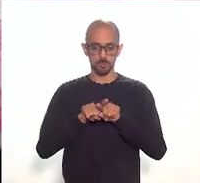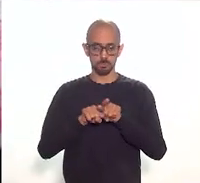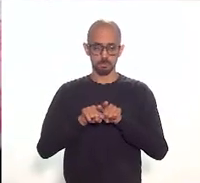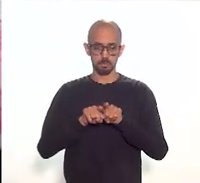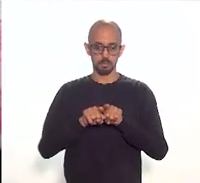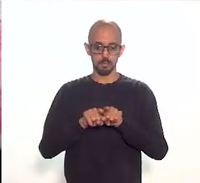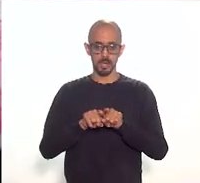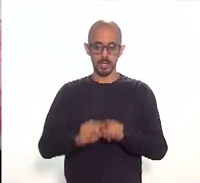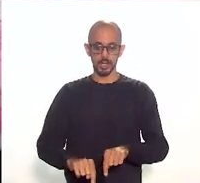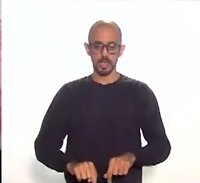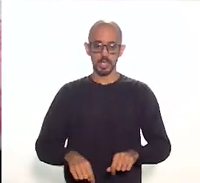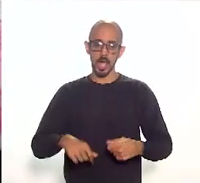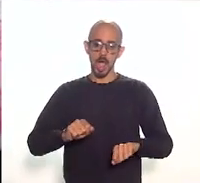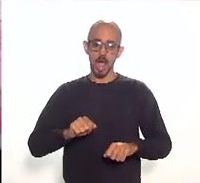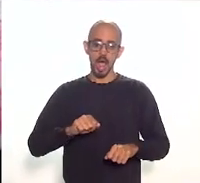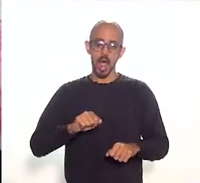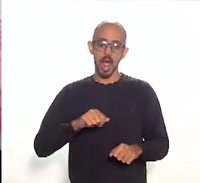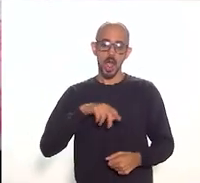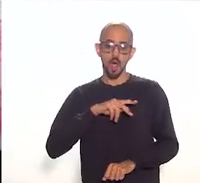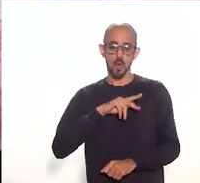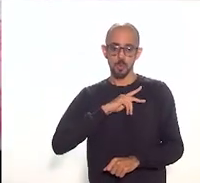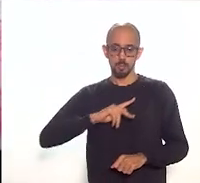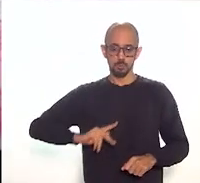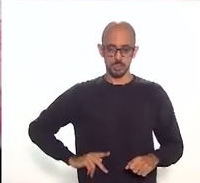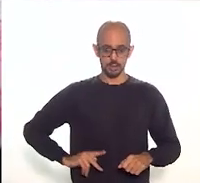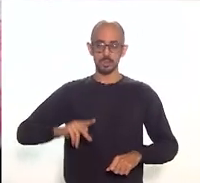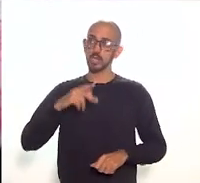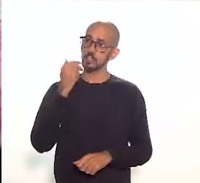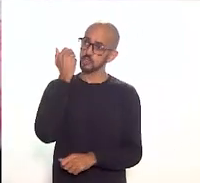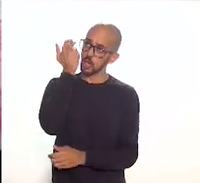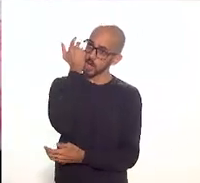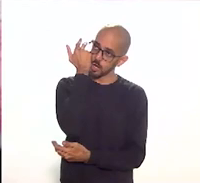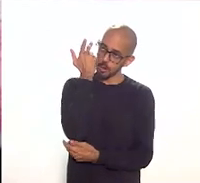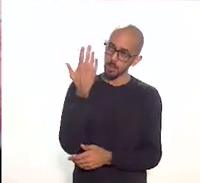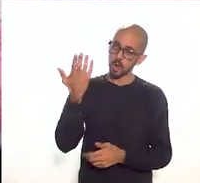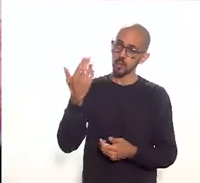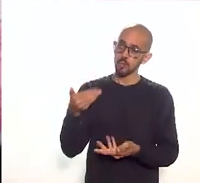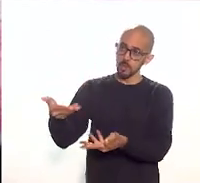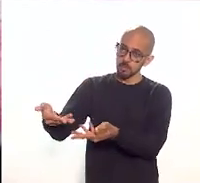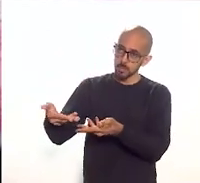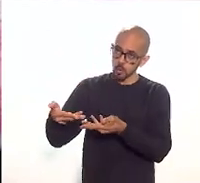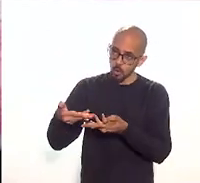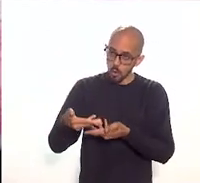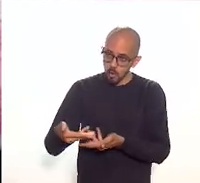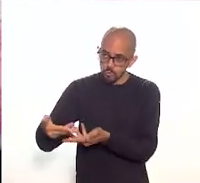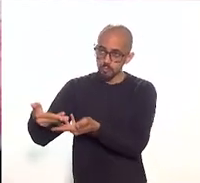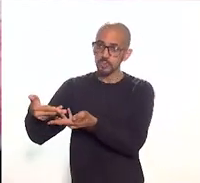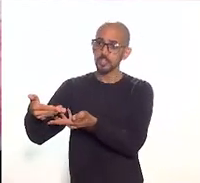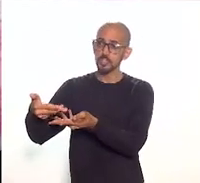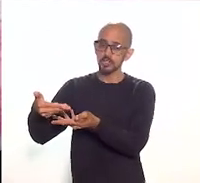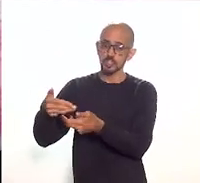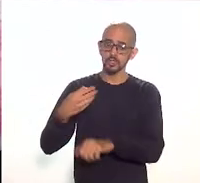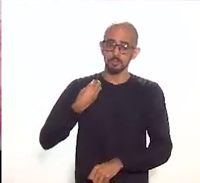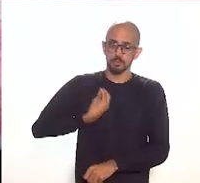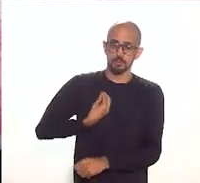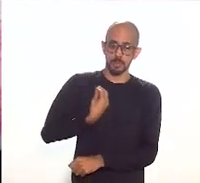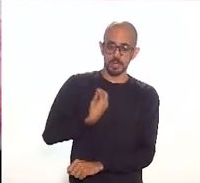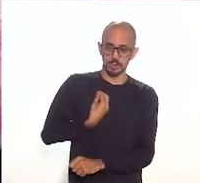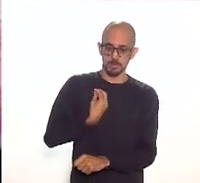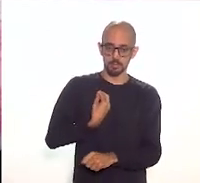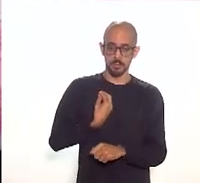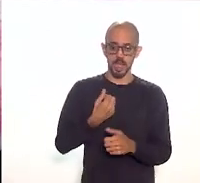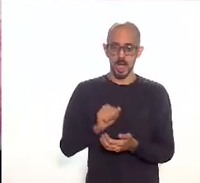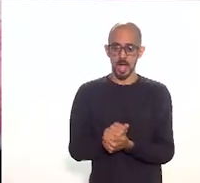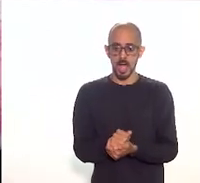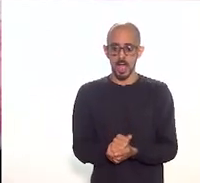Cultura da Assembleia Legislativa do Estado do Rio de Janeiro, o senhor Elio Marcoelho, pelo convite supracitado encaminhado à direção do Museu da República,